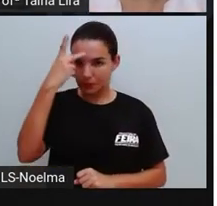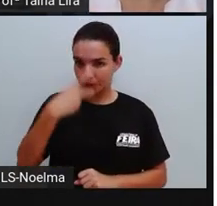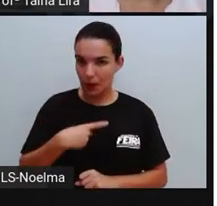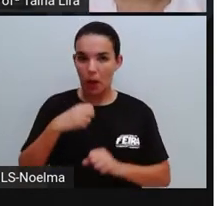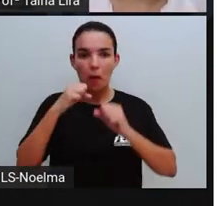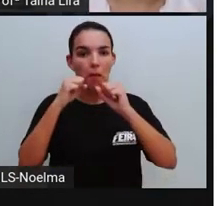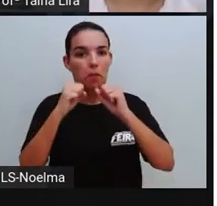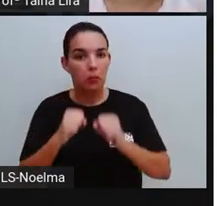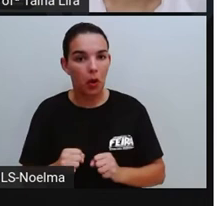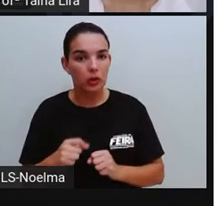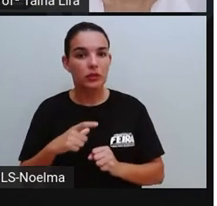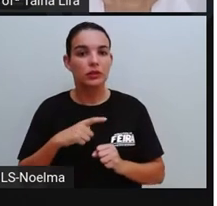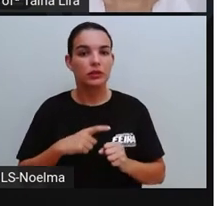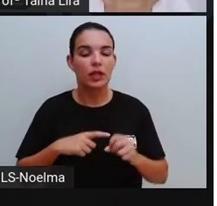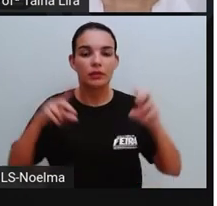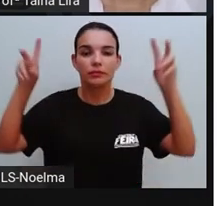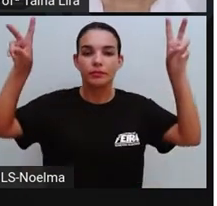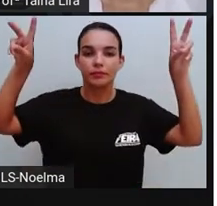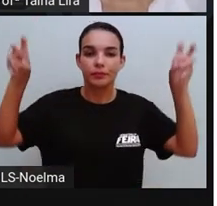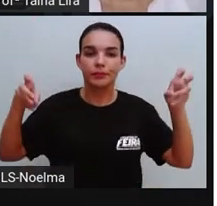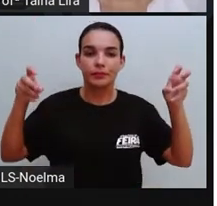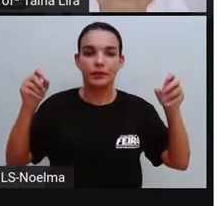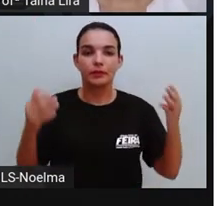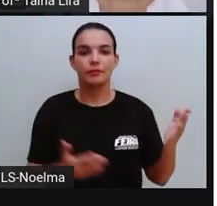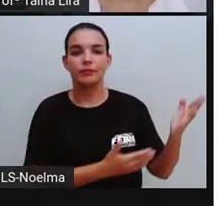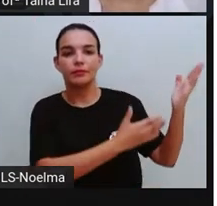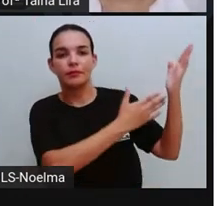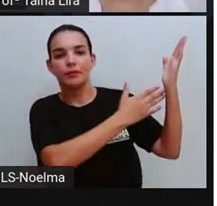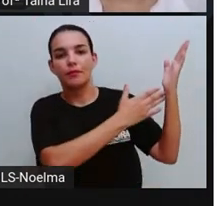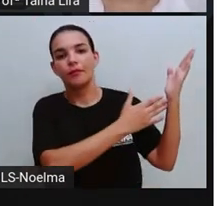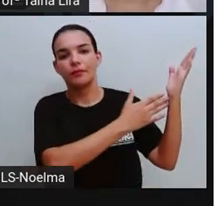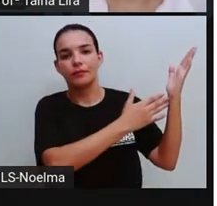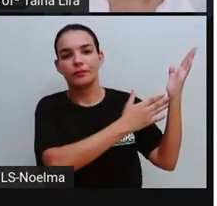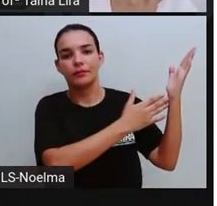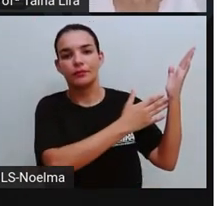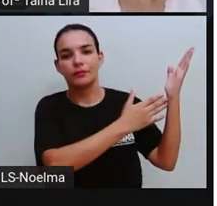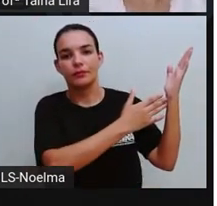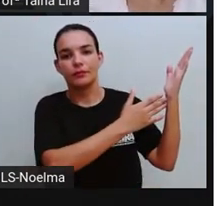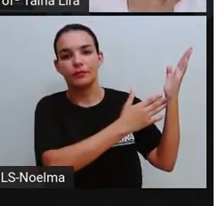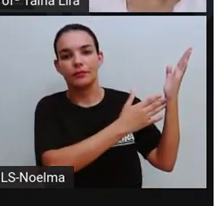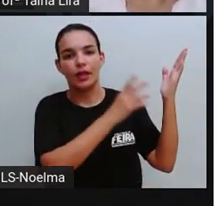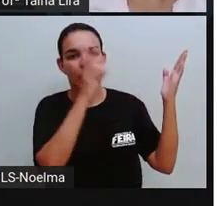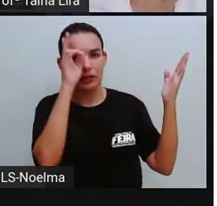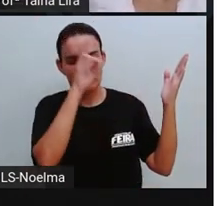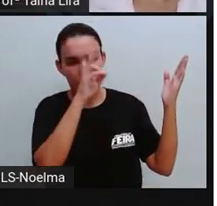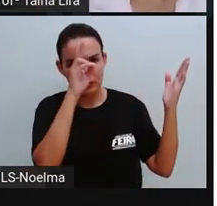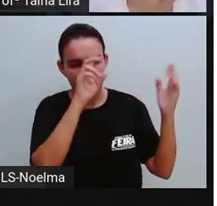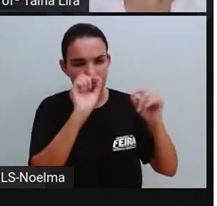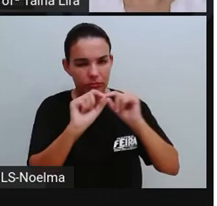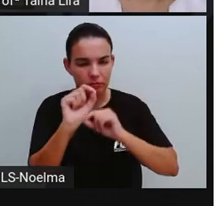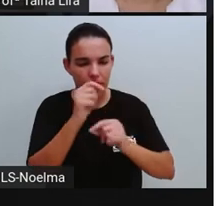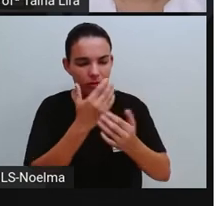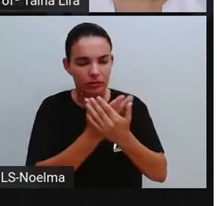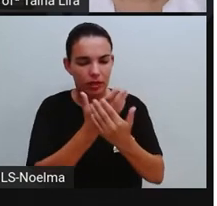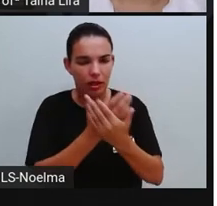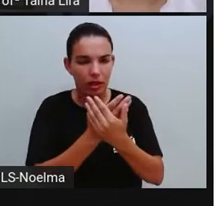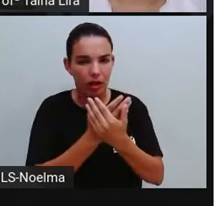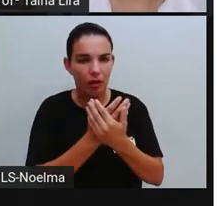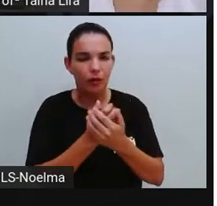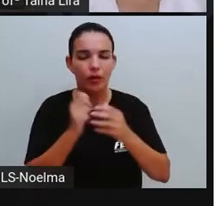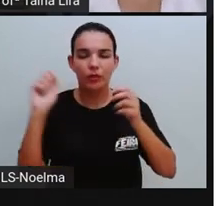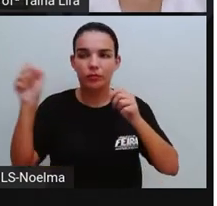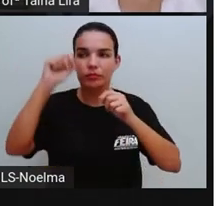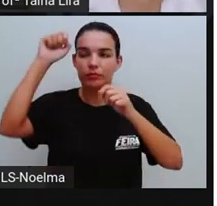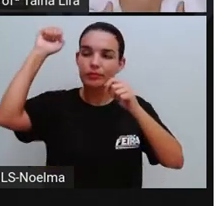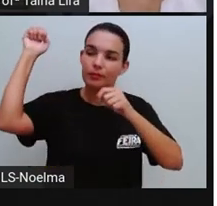desse tipo de texto. Então, quais são essas expressões, Pró? Vocês lembram lá na aula de contos de